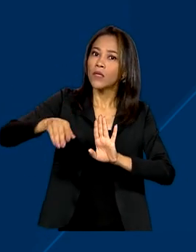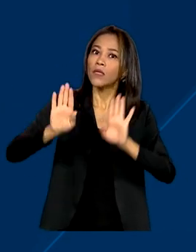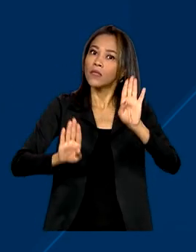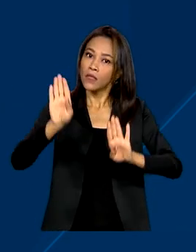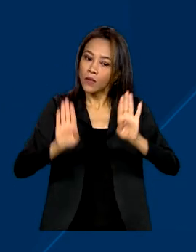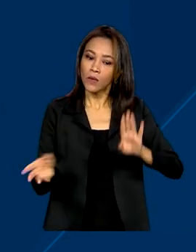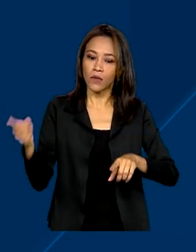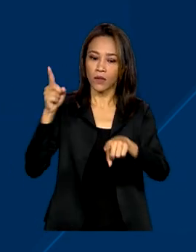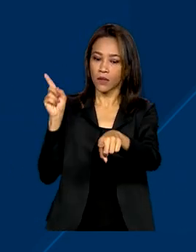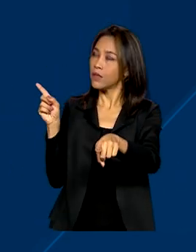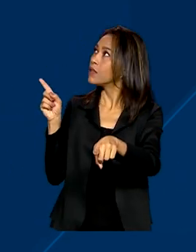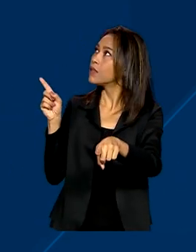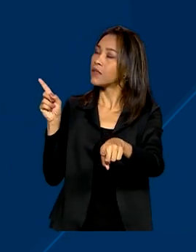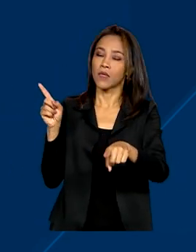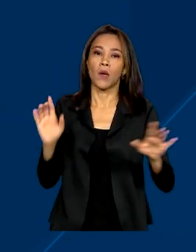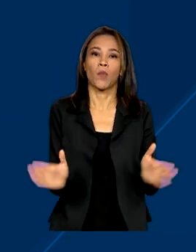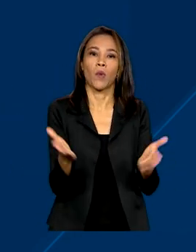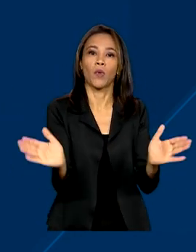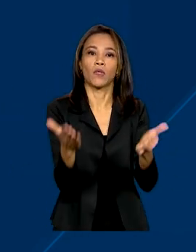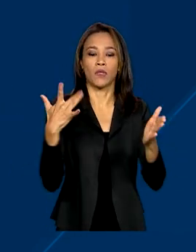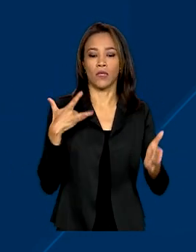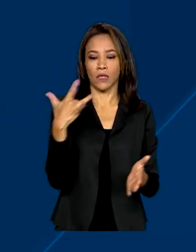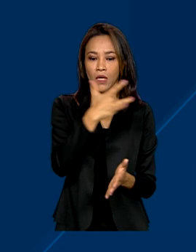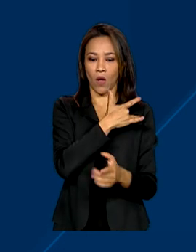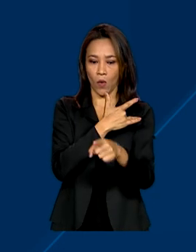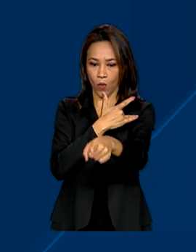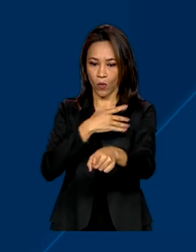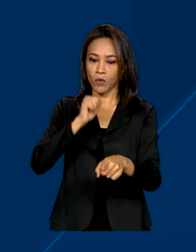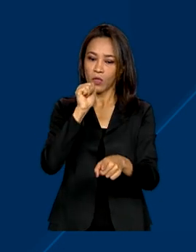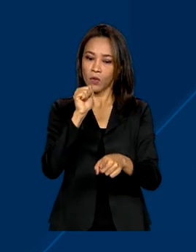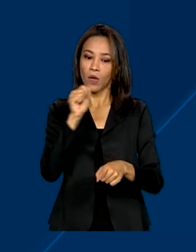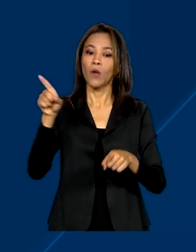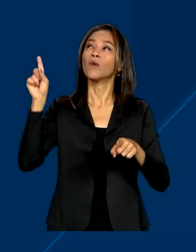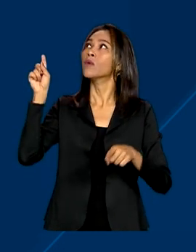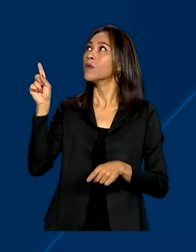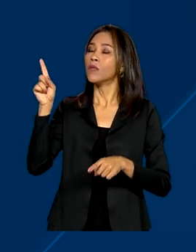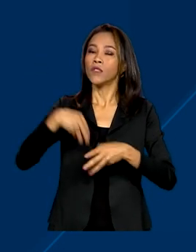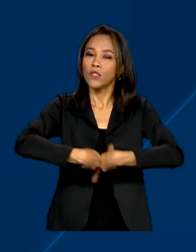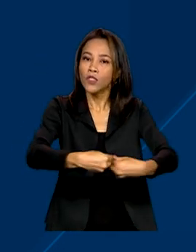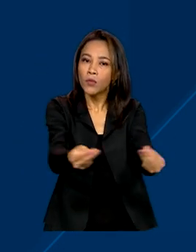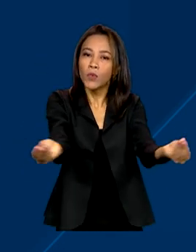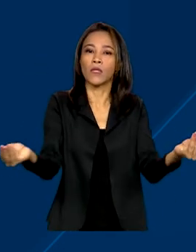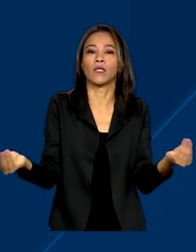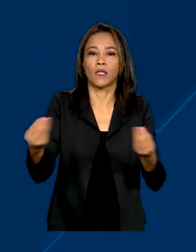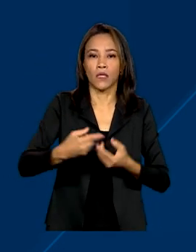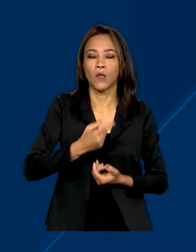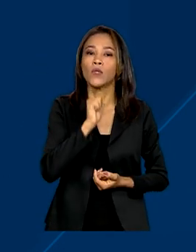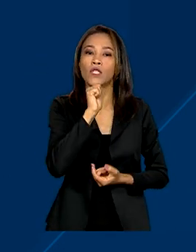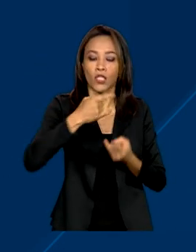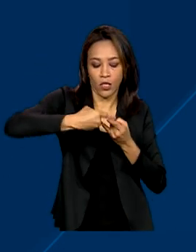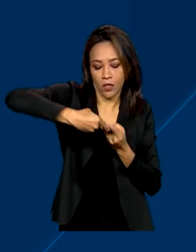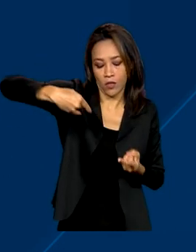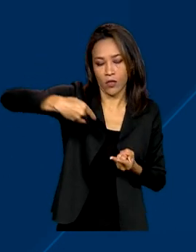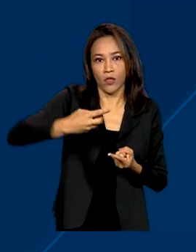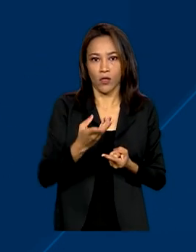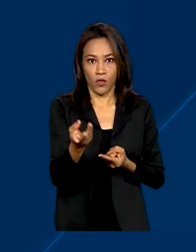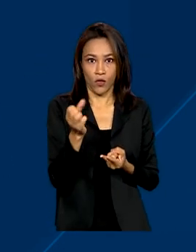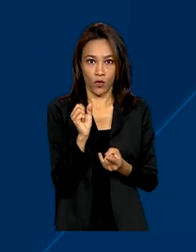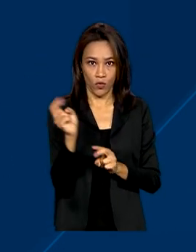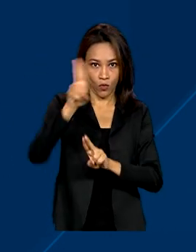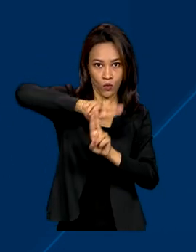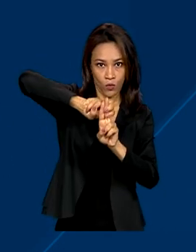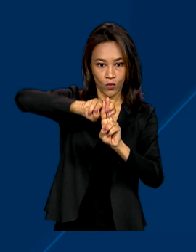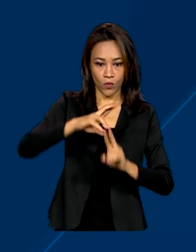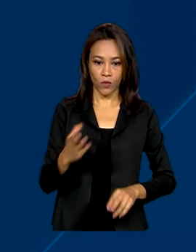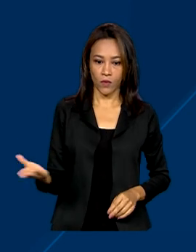Promoção de Saúde Menstrual, com compromisso de distribuição gratuita de absorventes no SUS e garantia